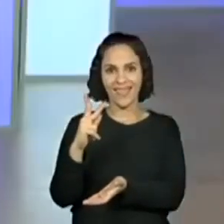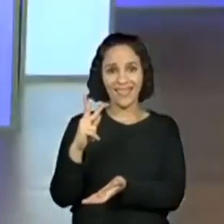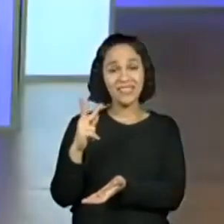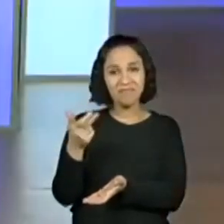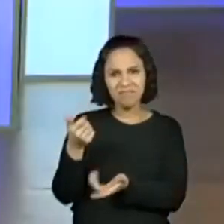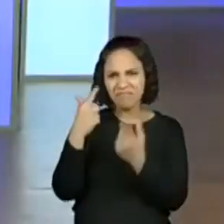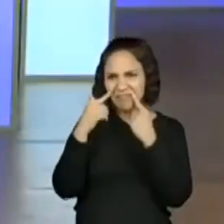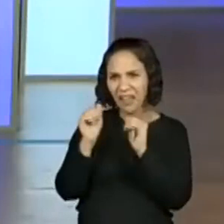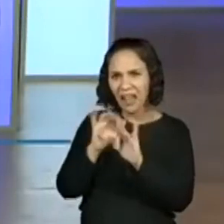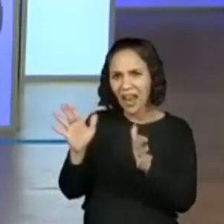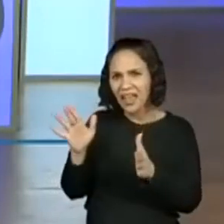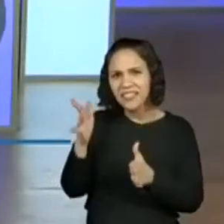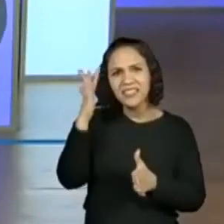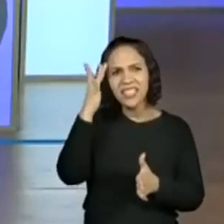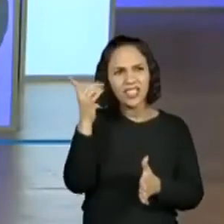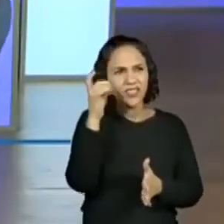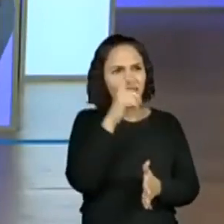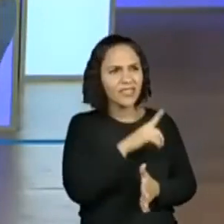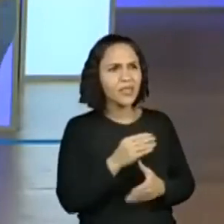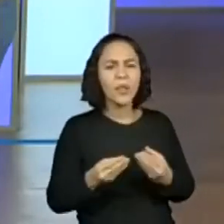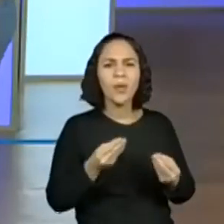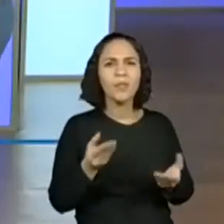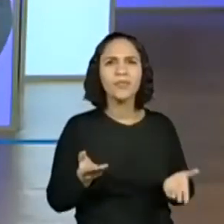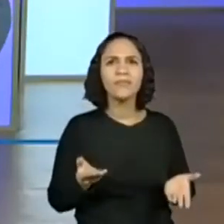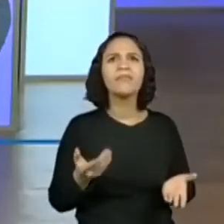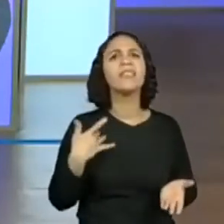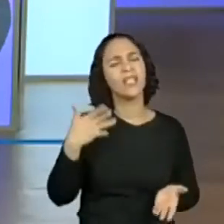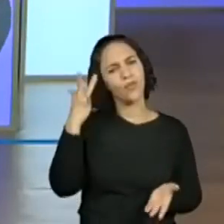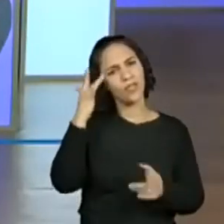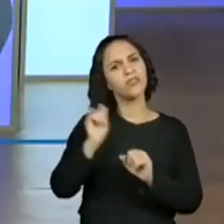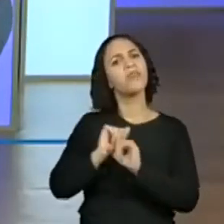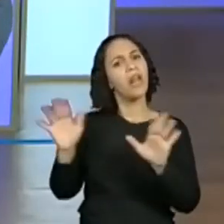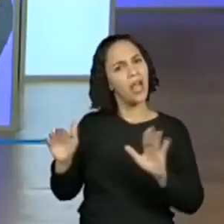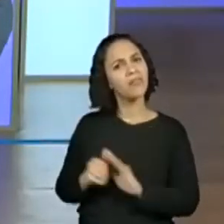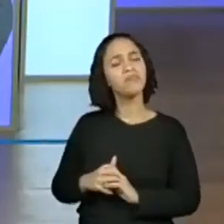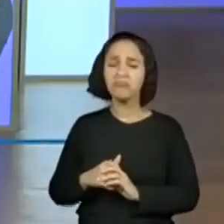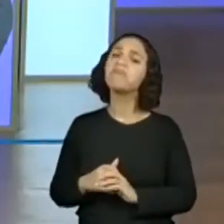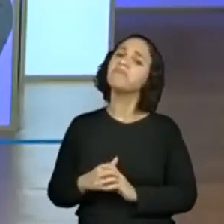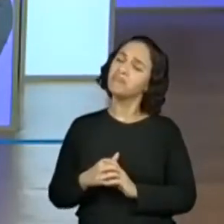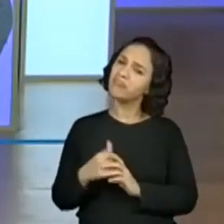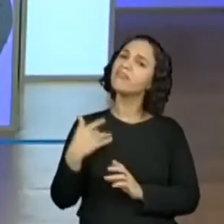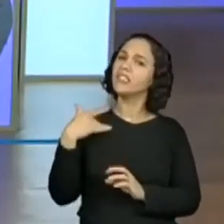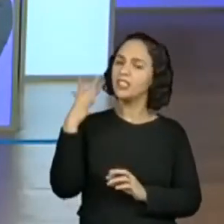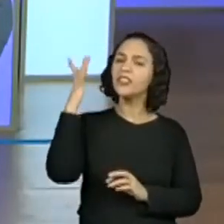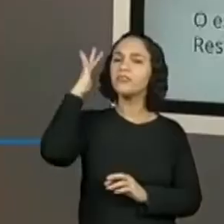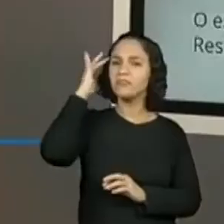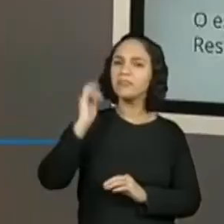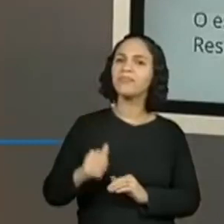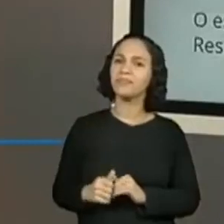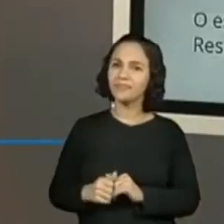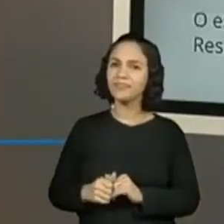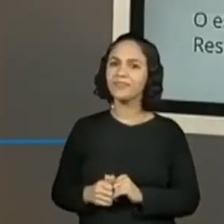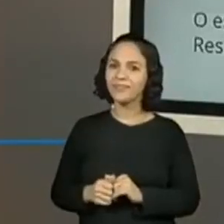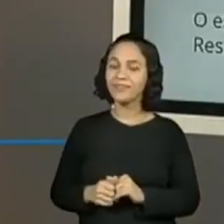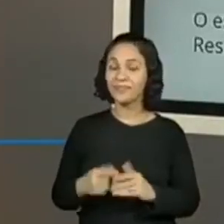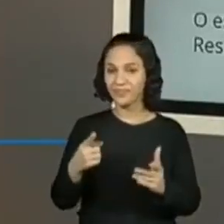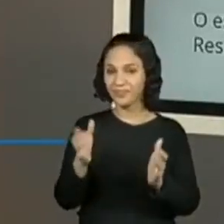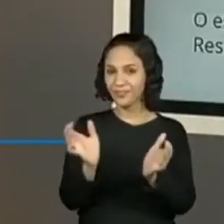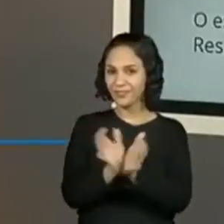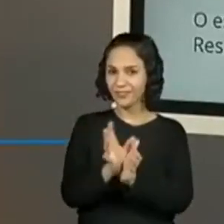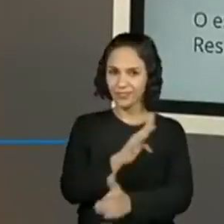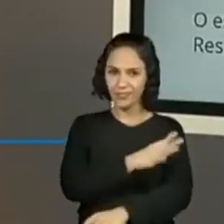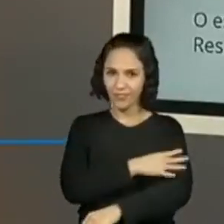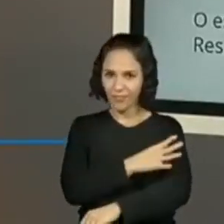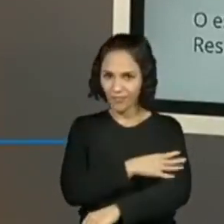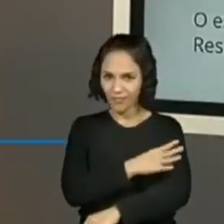você acha que ficou claro? Que não? Que tá muito difícil? Eu acho que tá claro, Prô. Acho que ficou claro? Então, vamos lá, galerinha do quarto